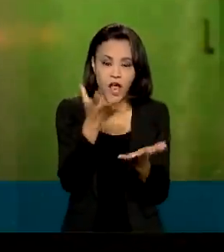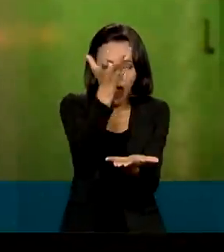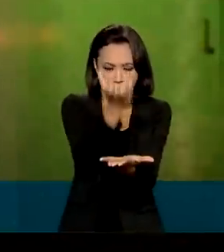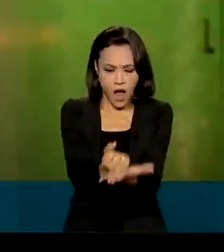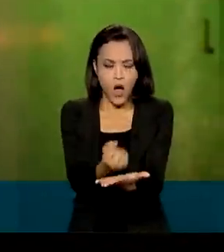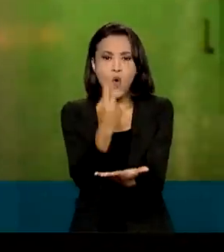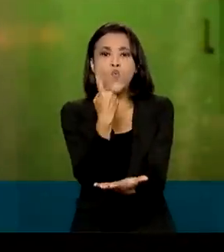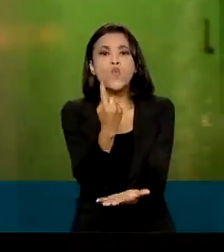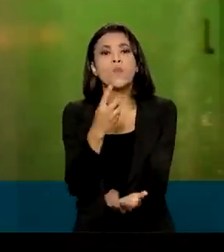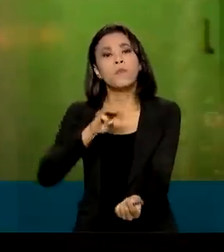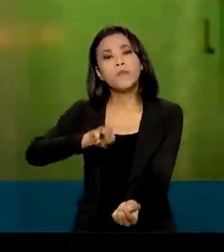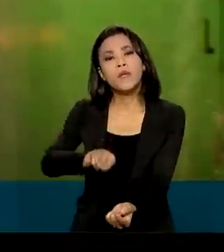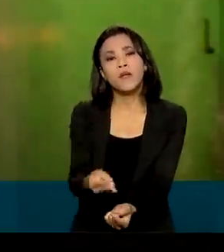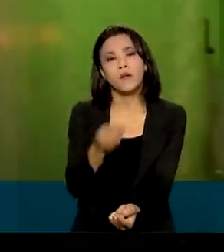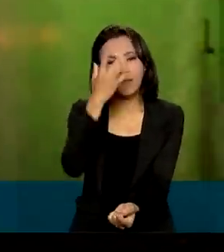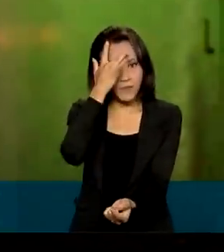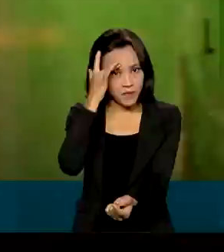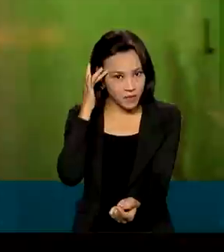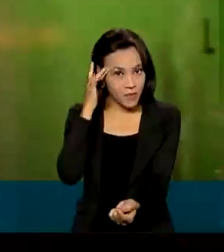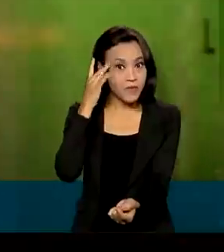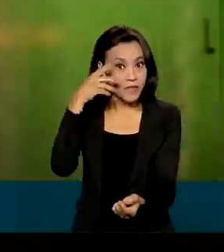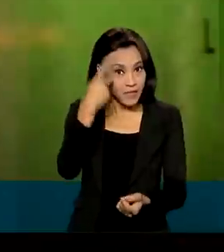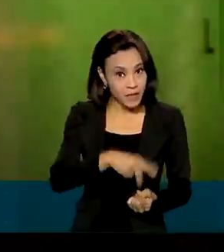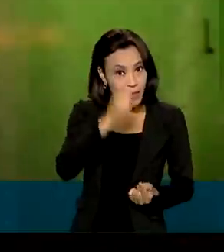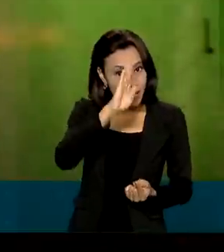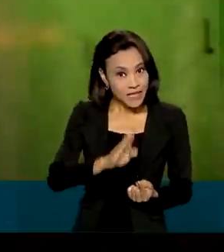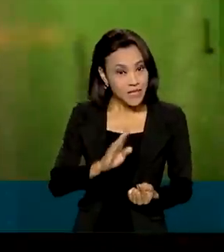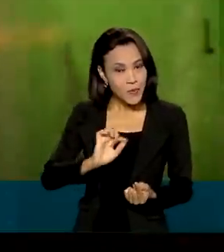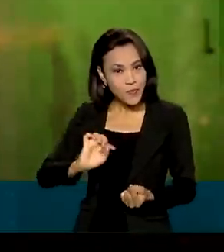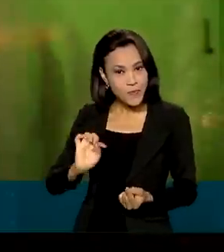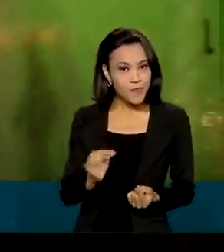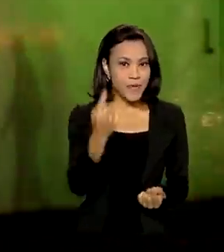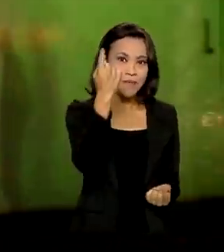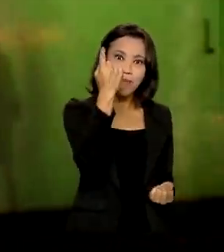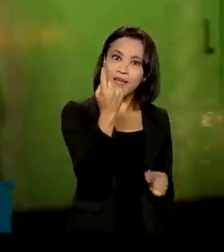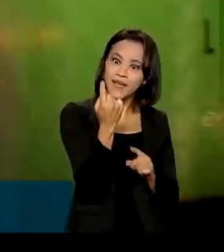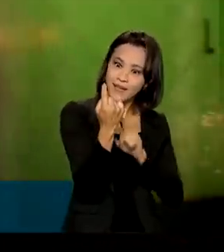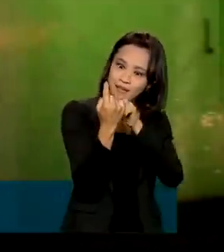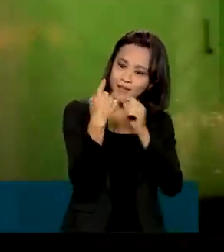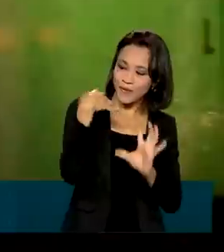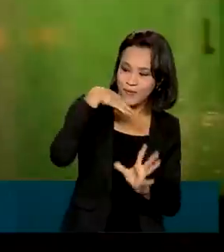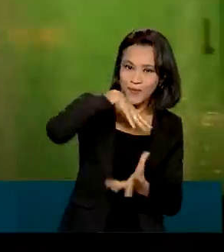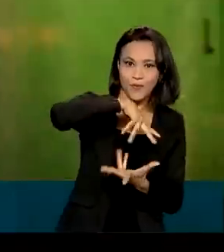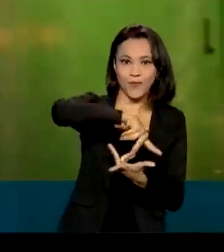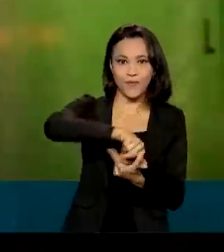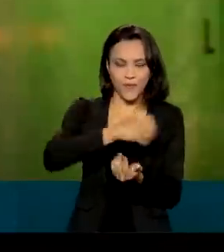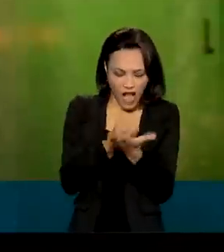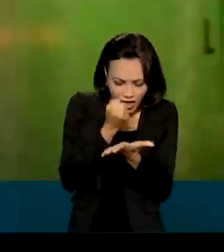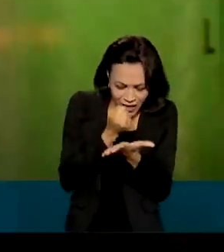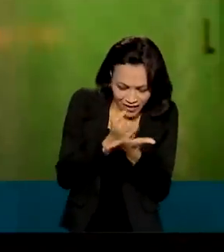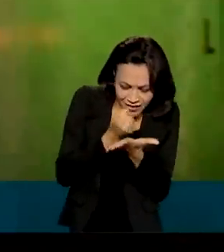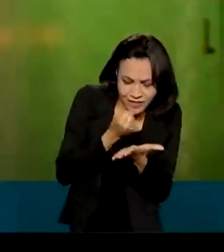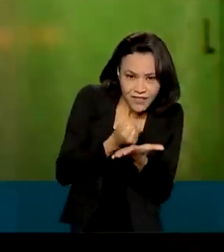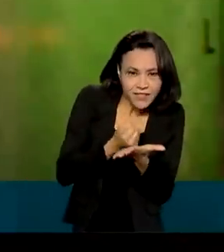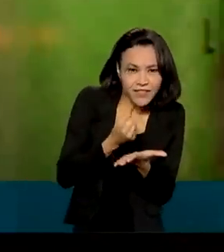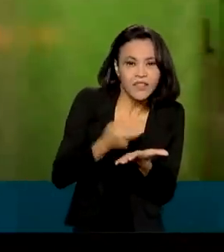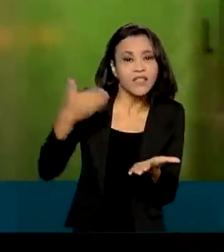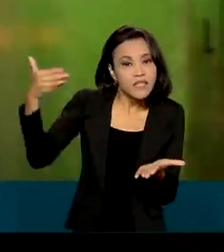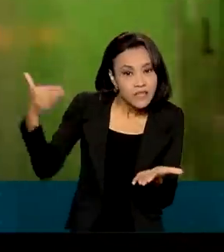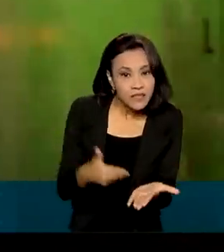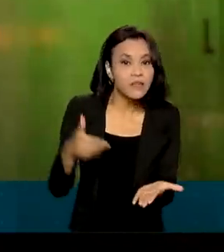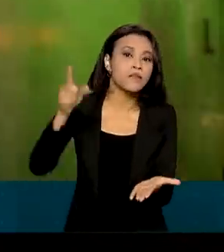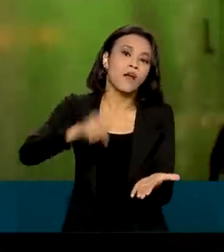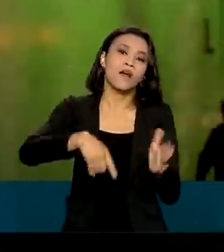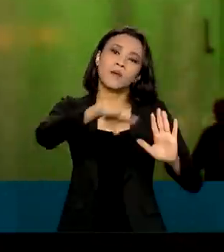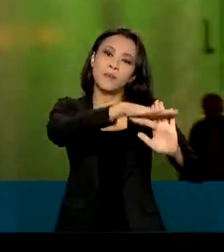milhão de usuários, colocando o Brasil no primeiro lugar do mundo no ranking de downloads. A ação faz parte do